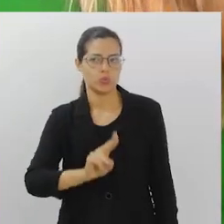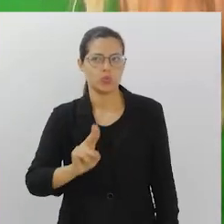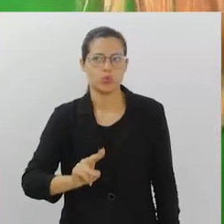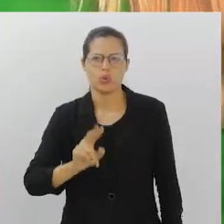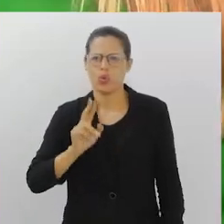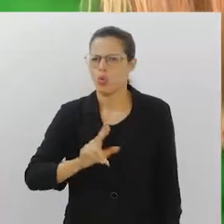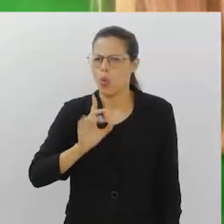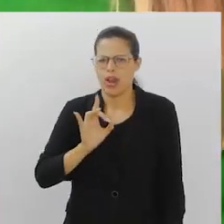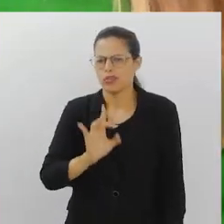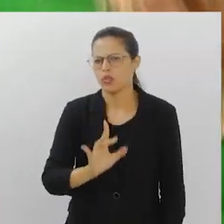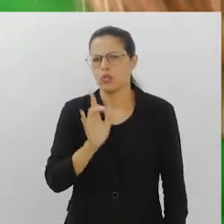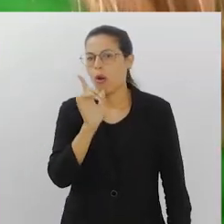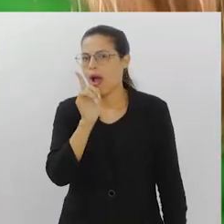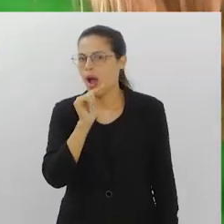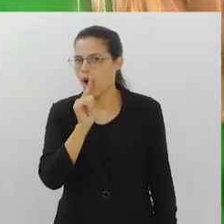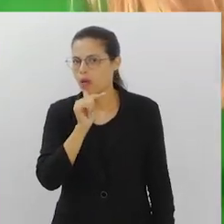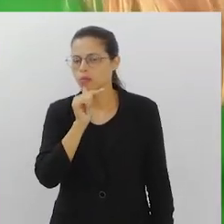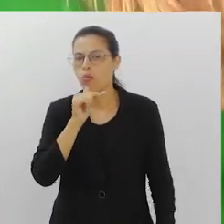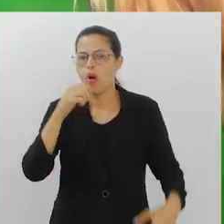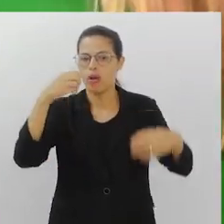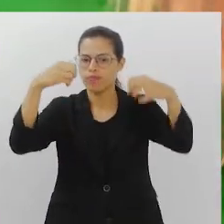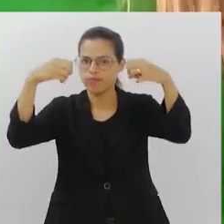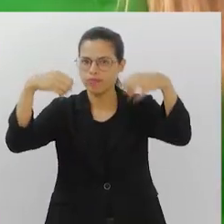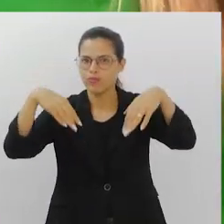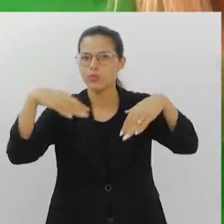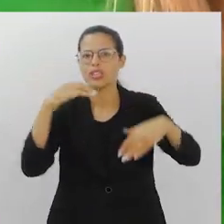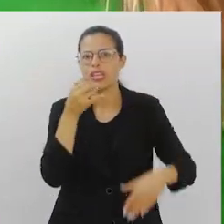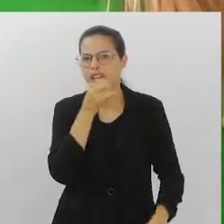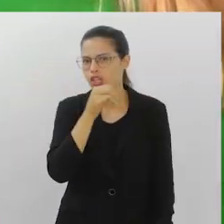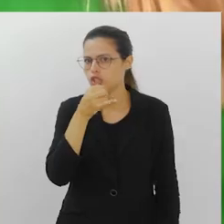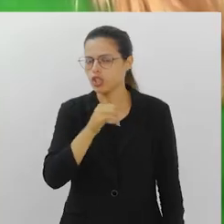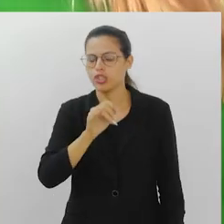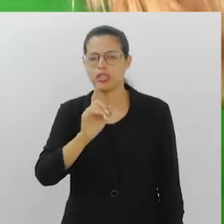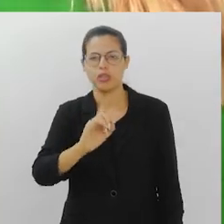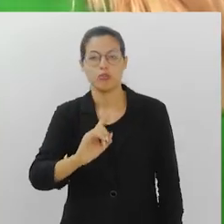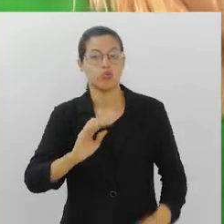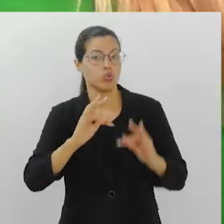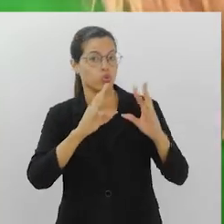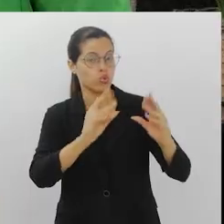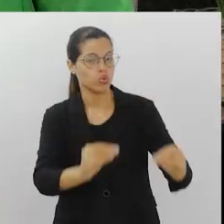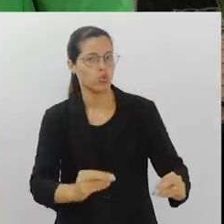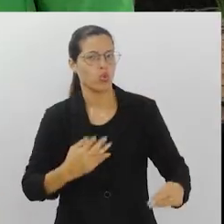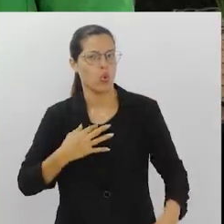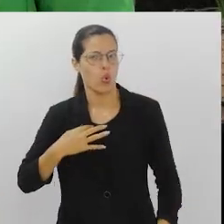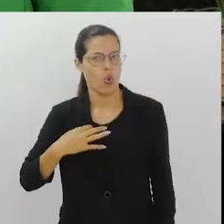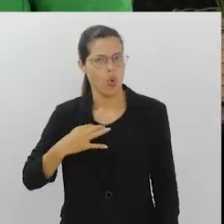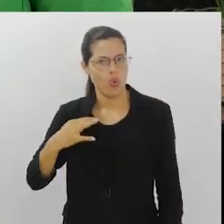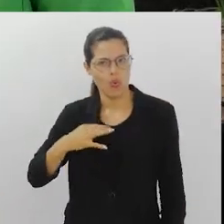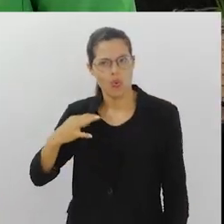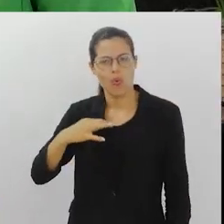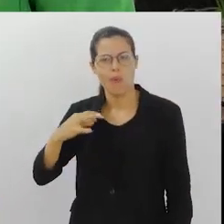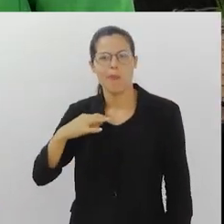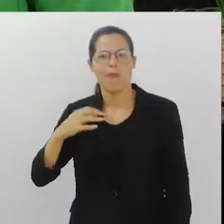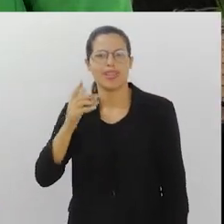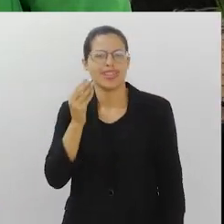E aí não é só consumo de água, de luz, enfim, mas de tudo na nossa vida, da roupa que a gente usa, reaproveitar o